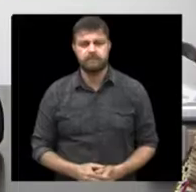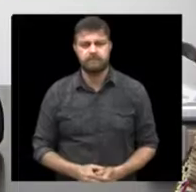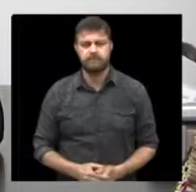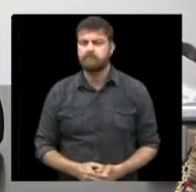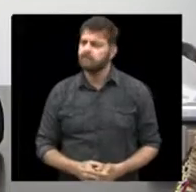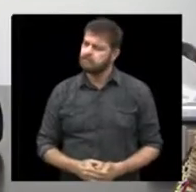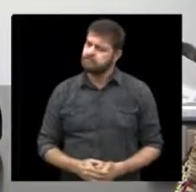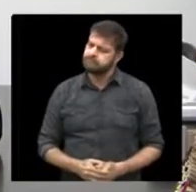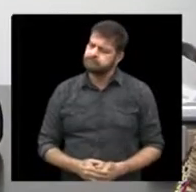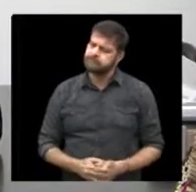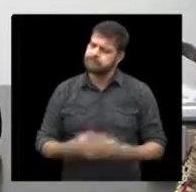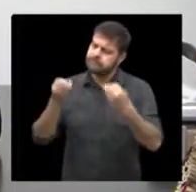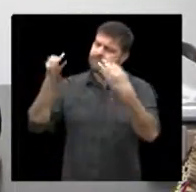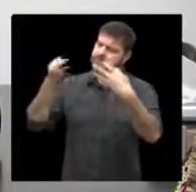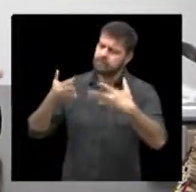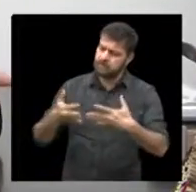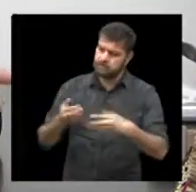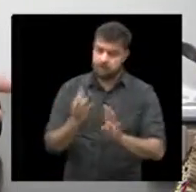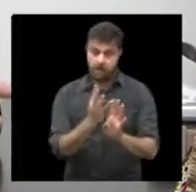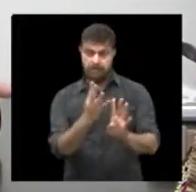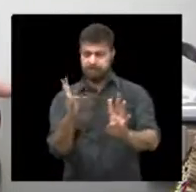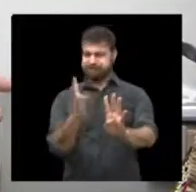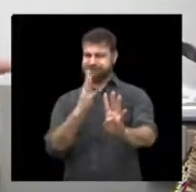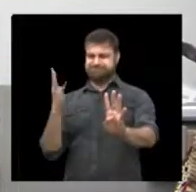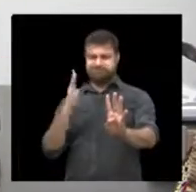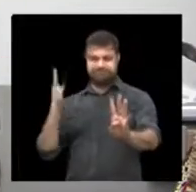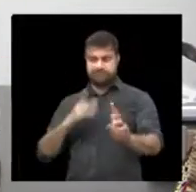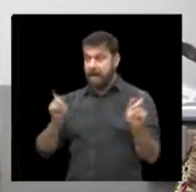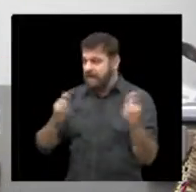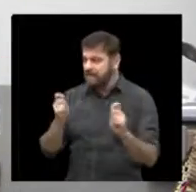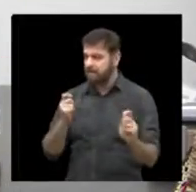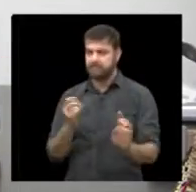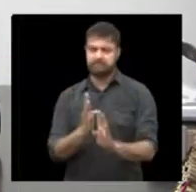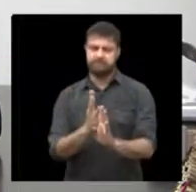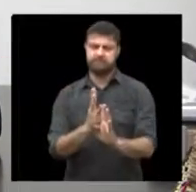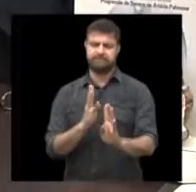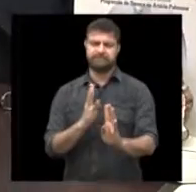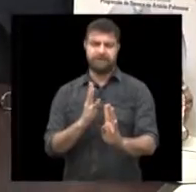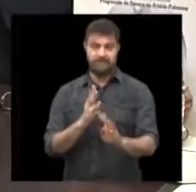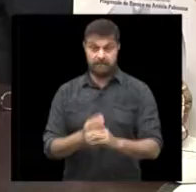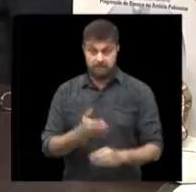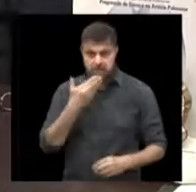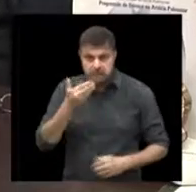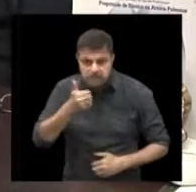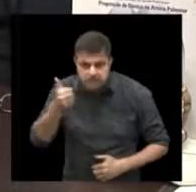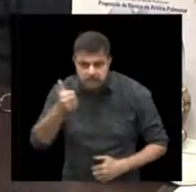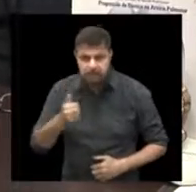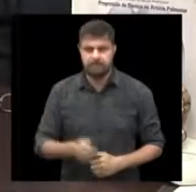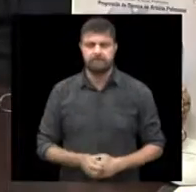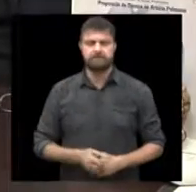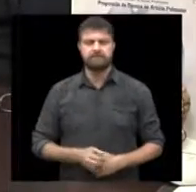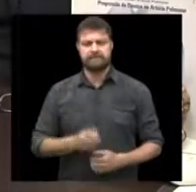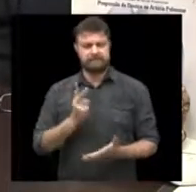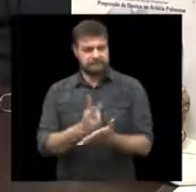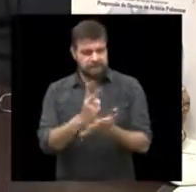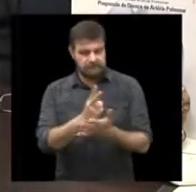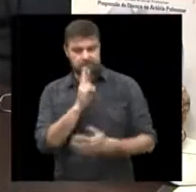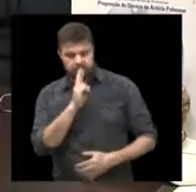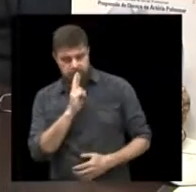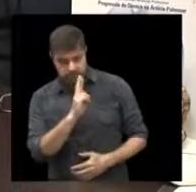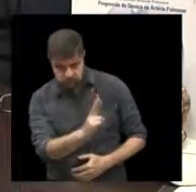O senhor está dizendo, então, que as filas poderiam diminuir bastante? Olha, eu tenho dito sempre que